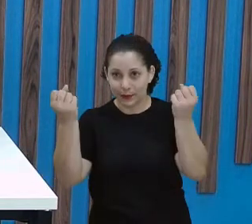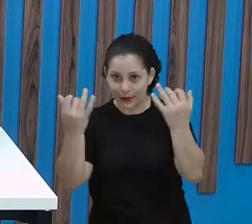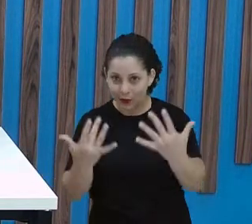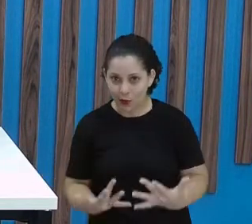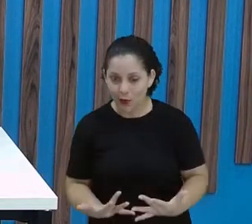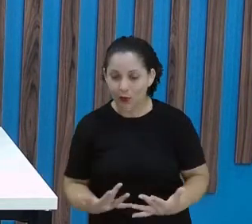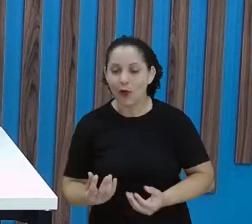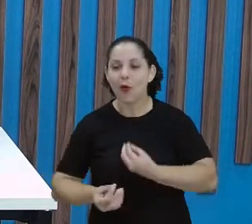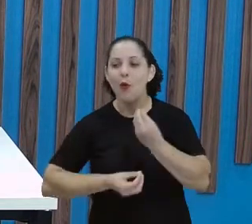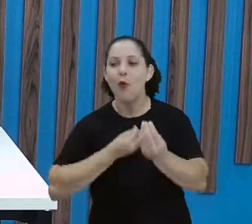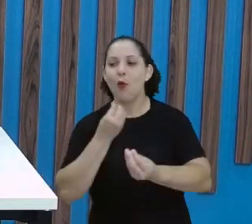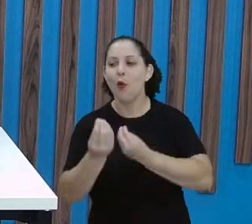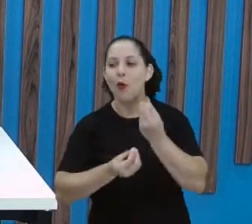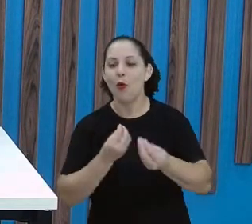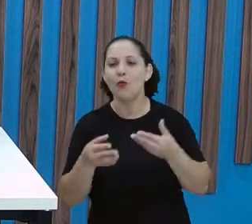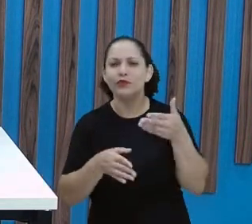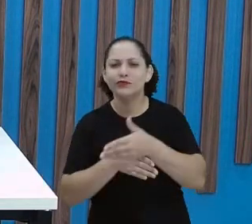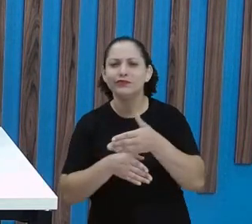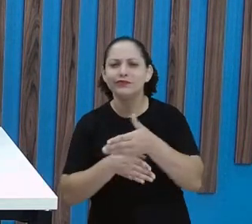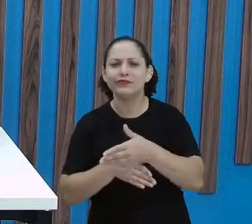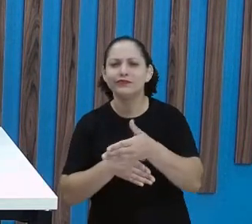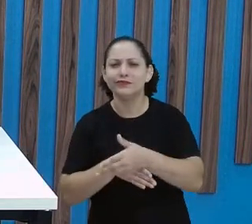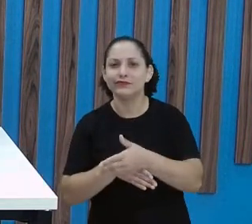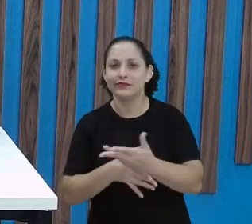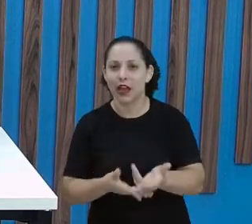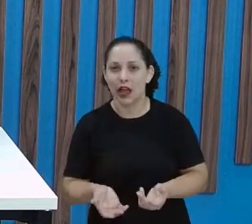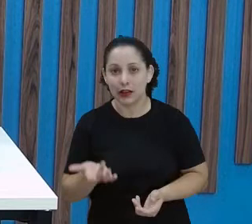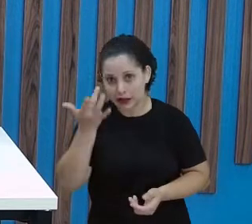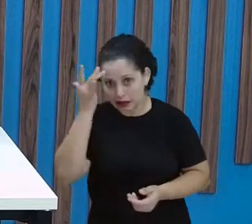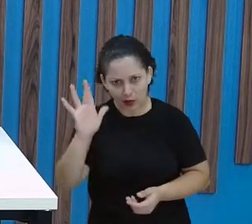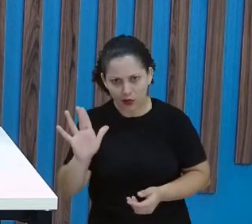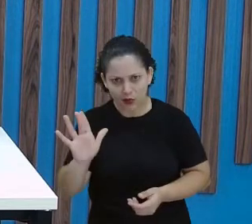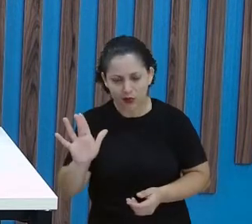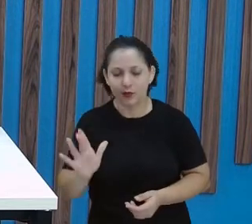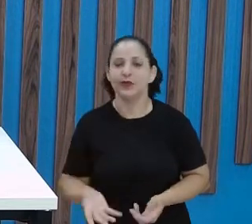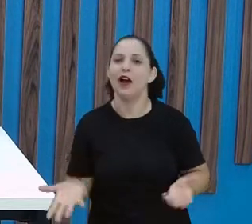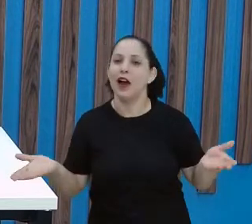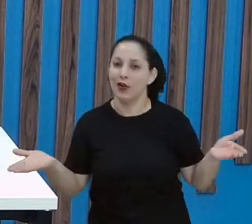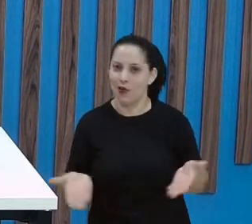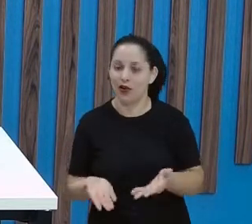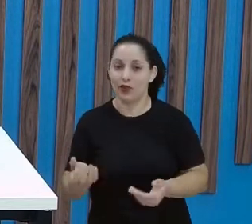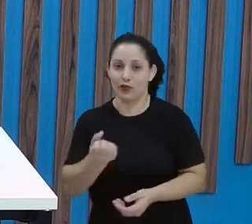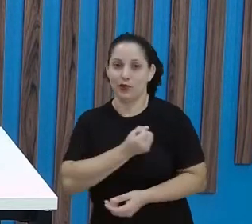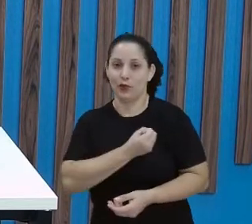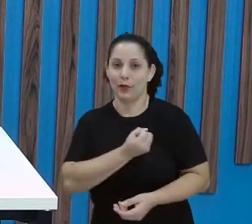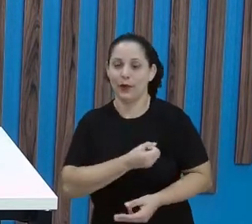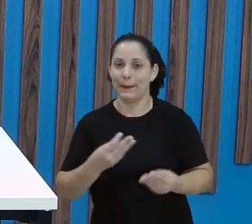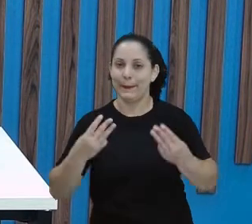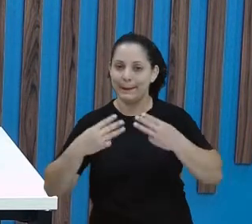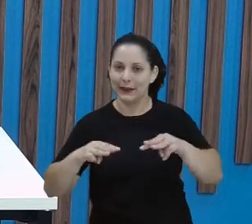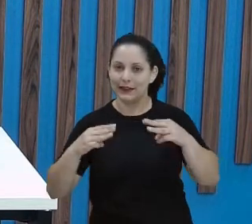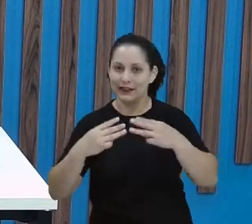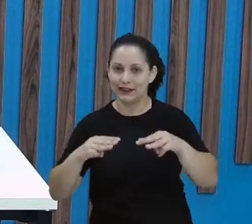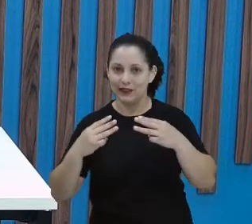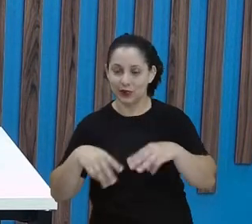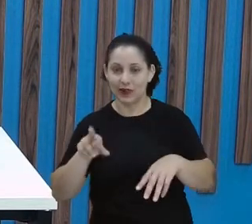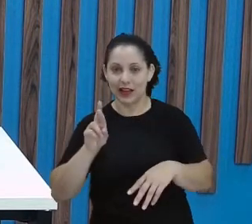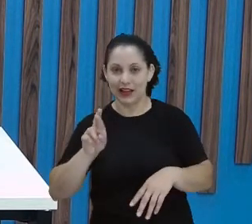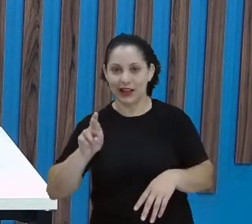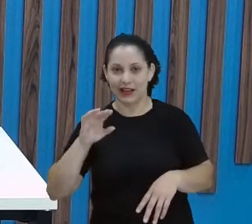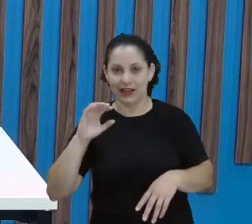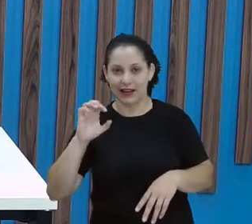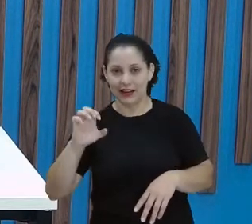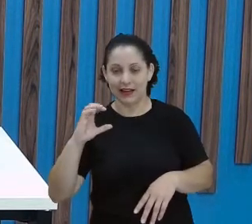como acessar a árvore. Se você não pegou, pega aí agora, É o REC, que são as três primeiras letras